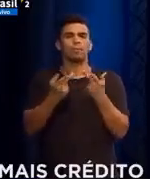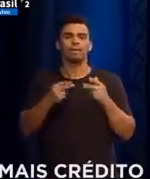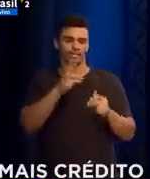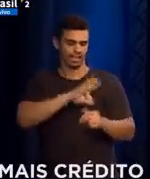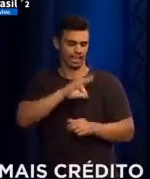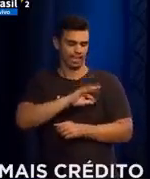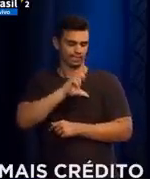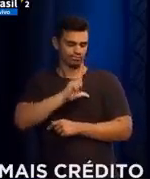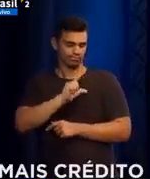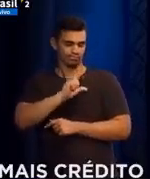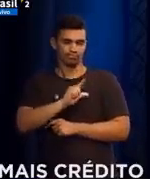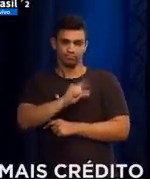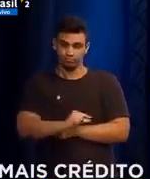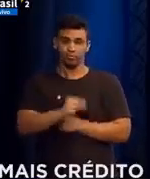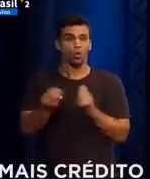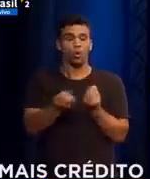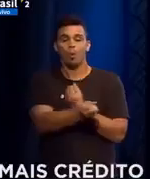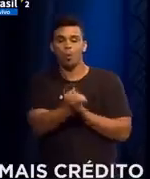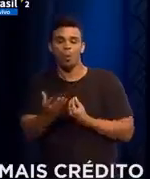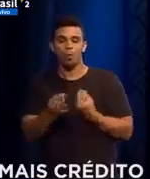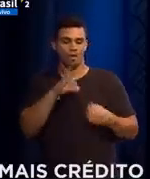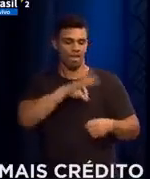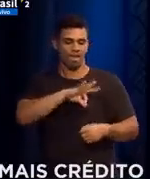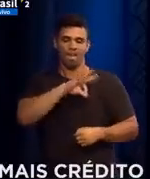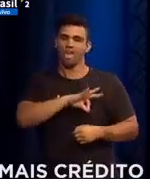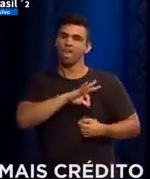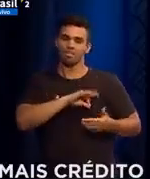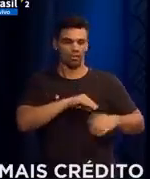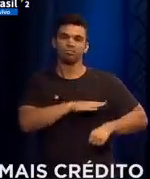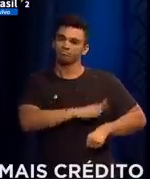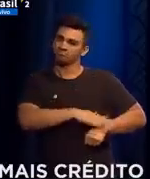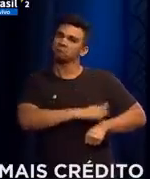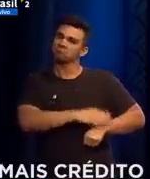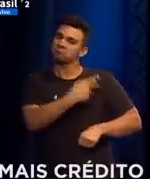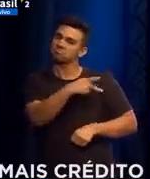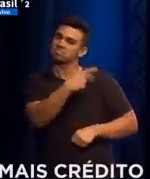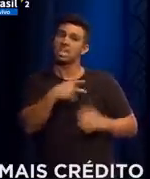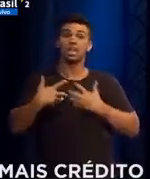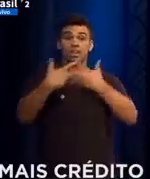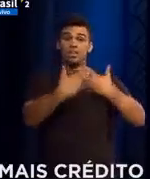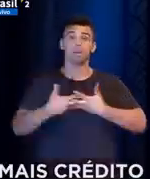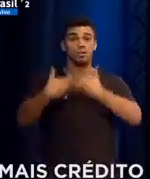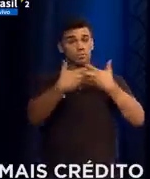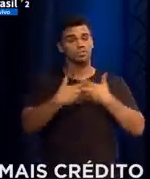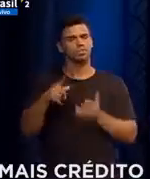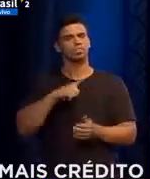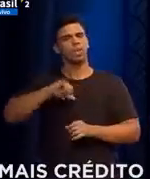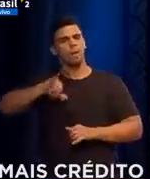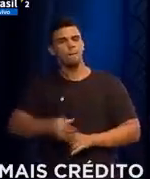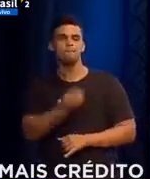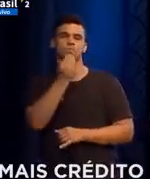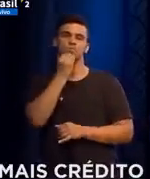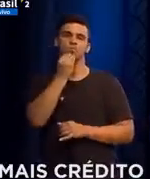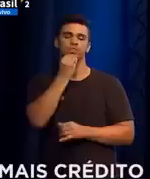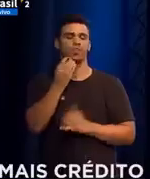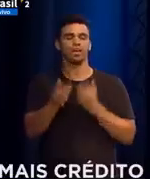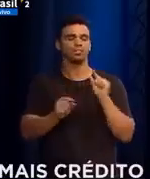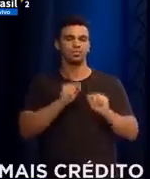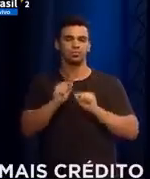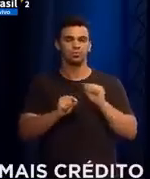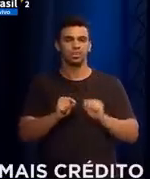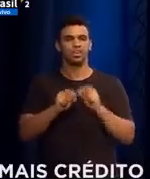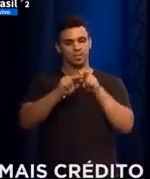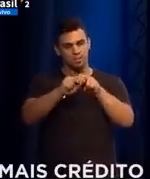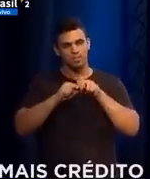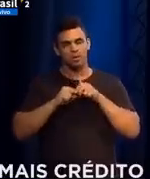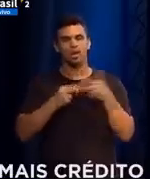Olha quanta renda vai ficar agora no bolso desse caminhoneiro. Que vai ter a oportunidade de, por